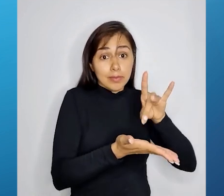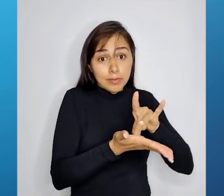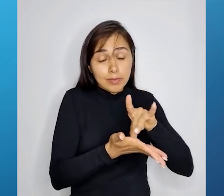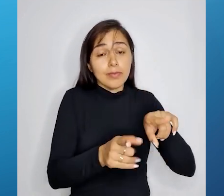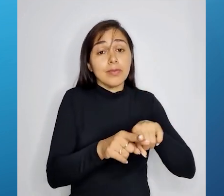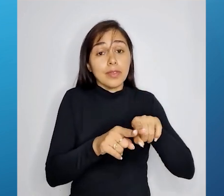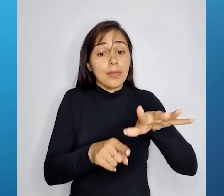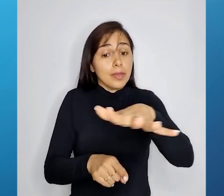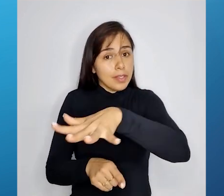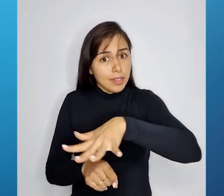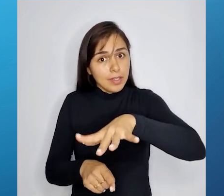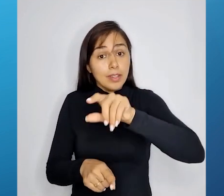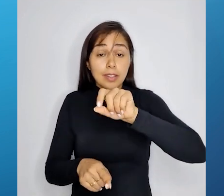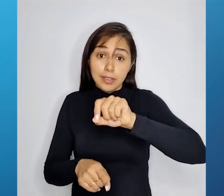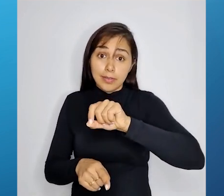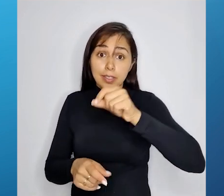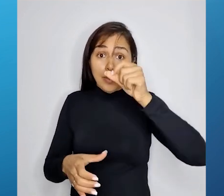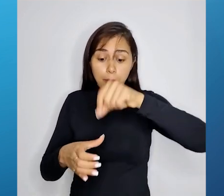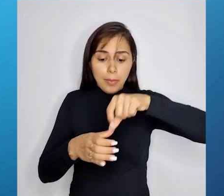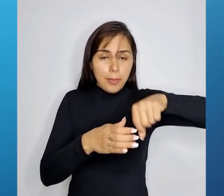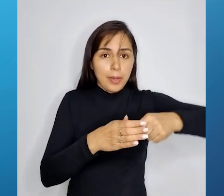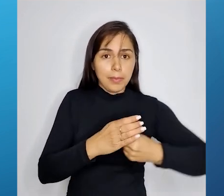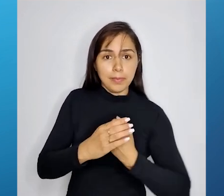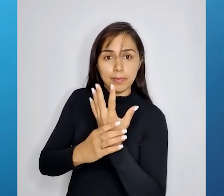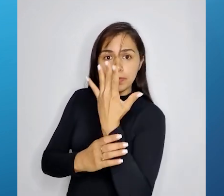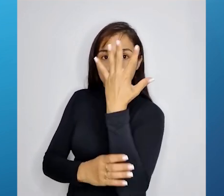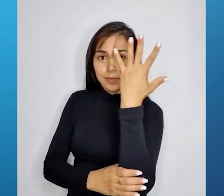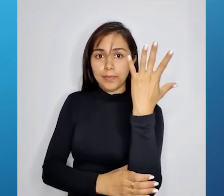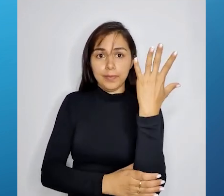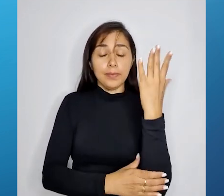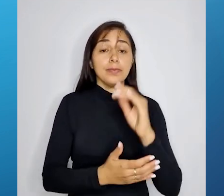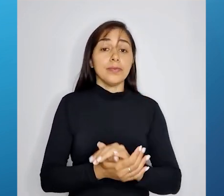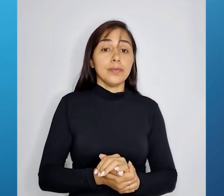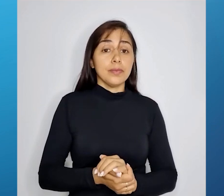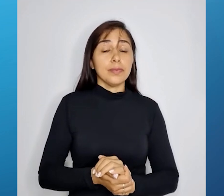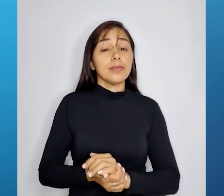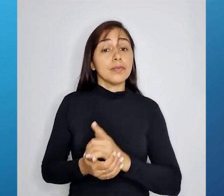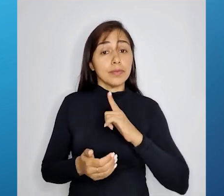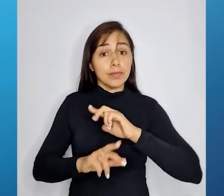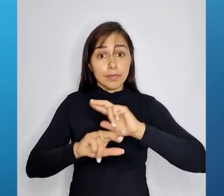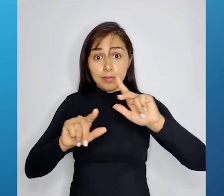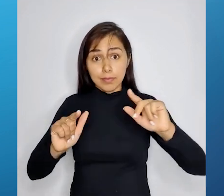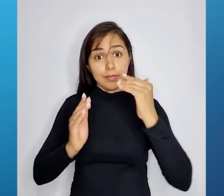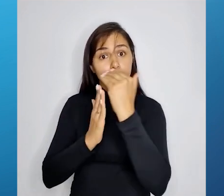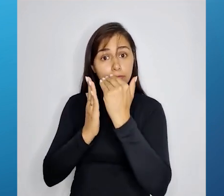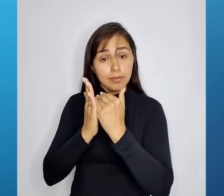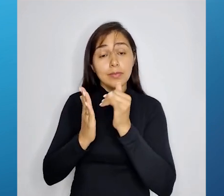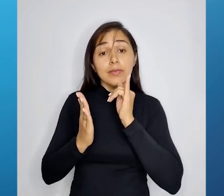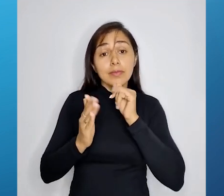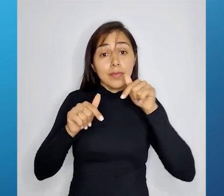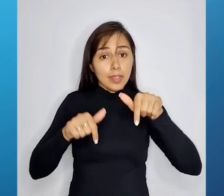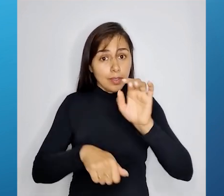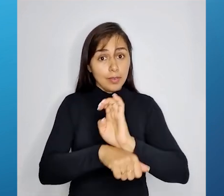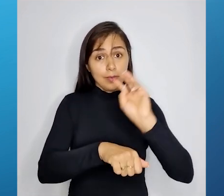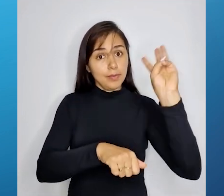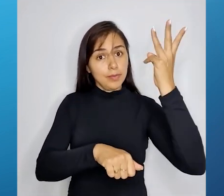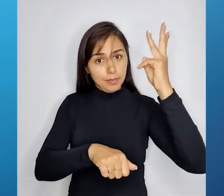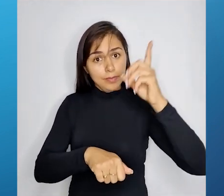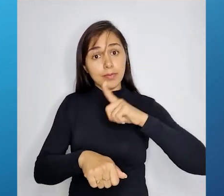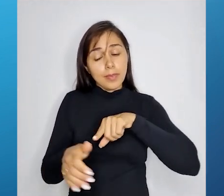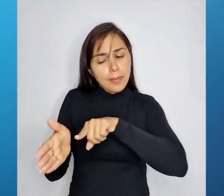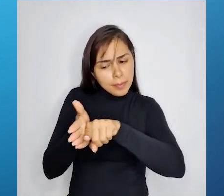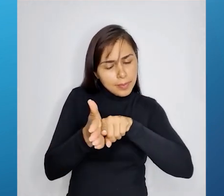são os percentuais de áreas que ainda são cobertas por vegetação nativa. Nós temos vários programas aqui na região do Maranhão, por exemplo, que são feitos